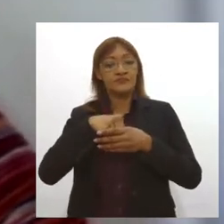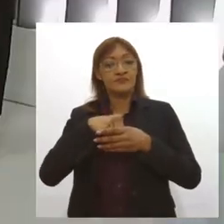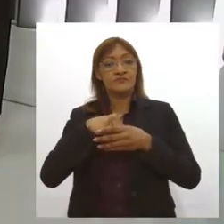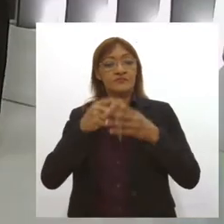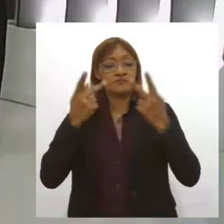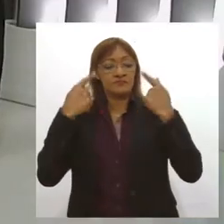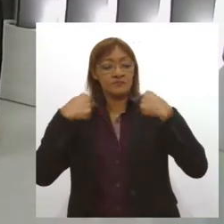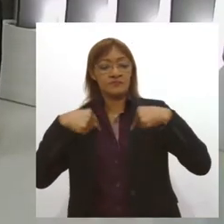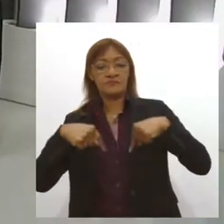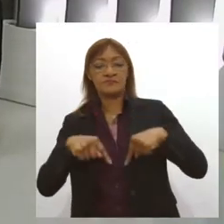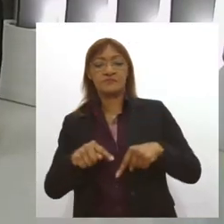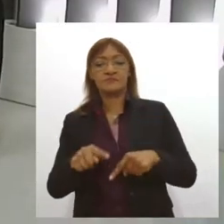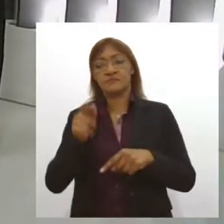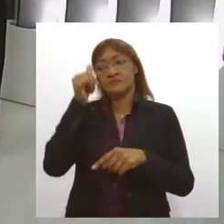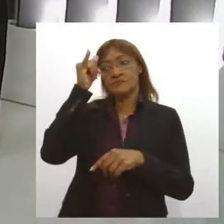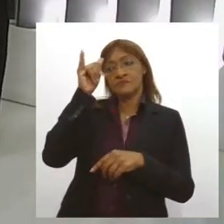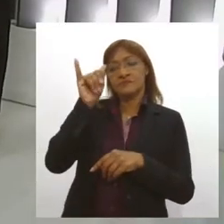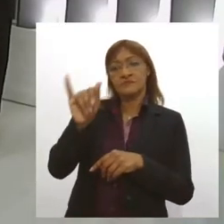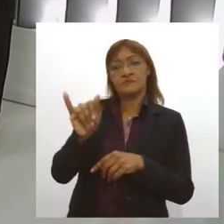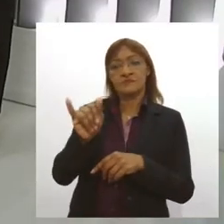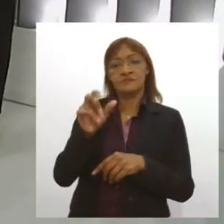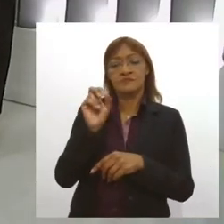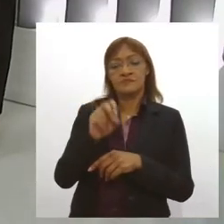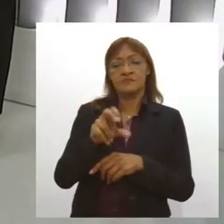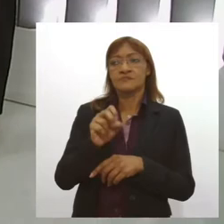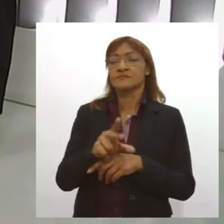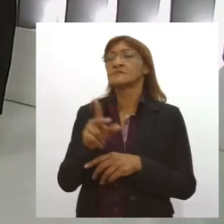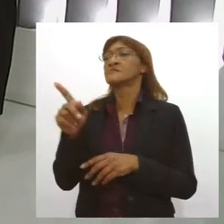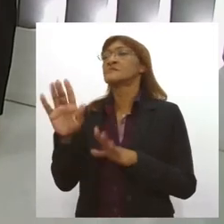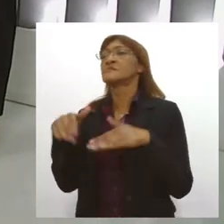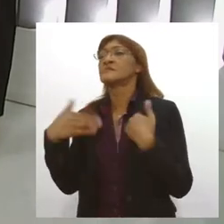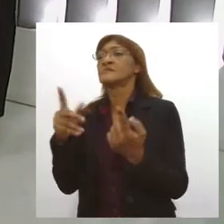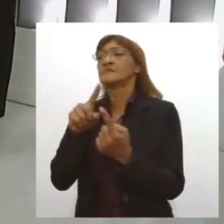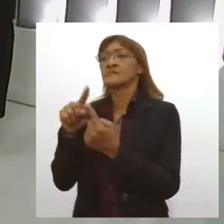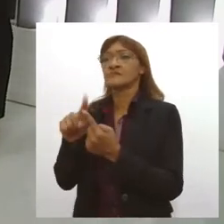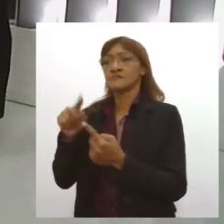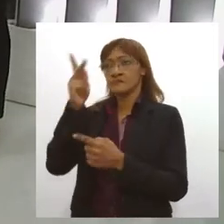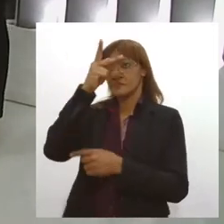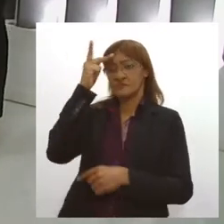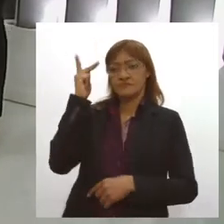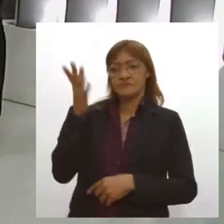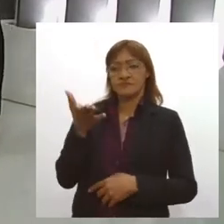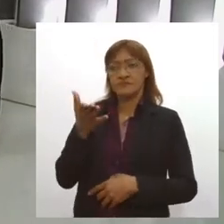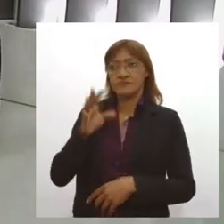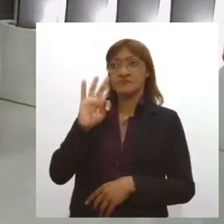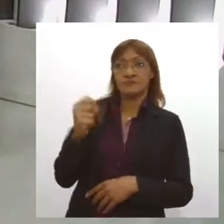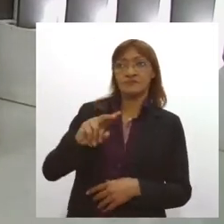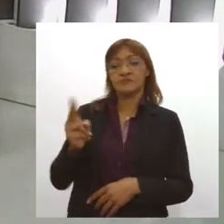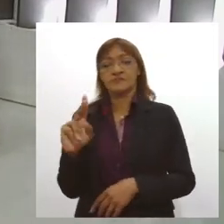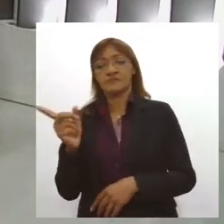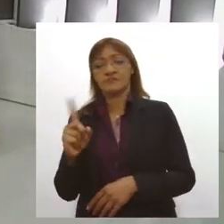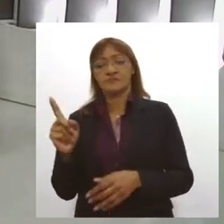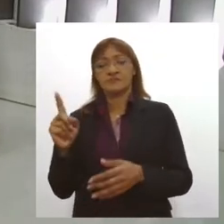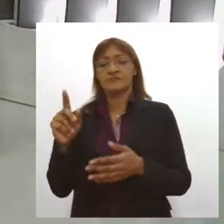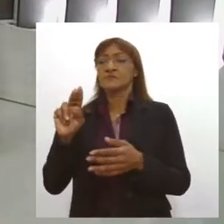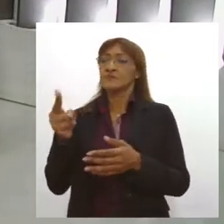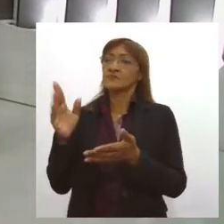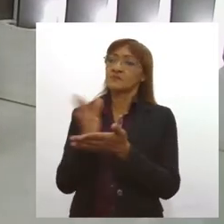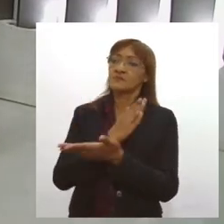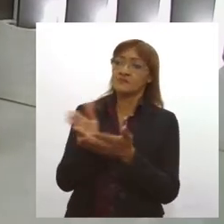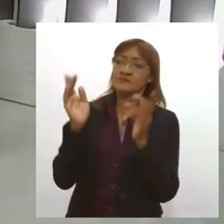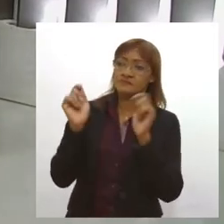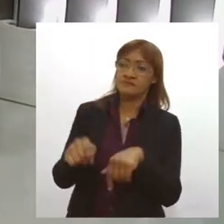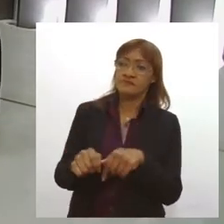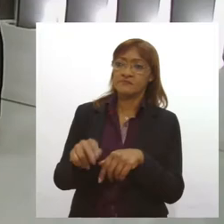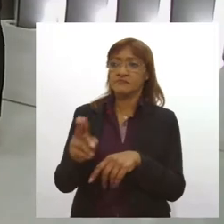Essa medicação, ela é indicada especialmente para quais tipos de pacientes? Todos os pacientes ou não? Especificamente, alguns podem tomar, outros